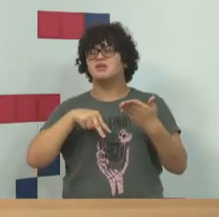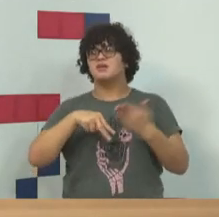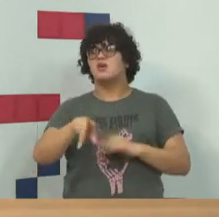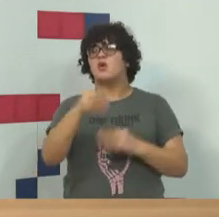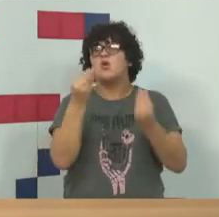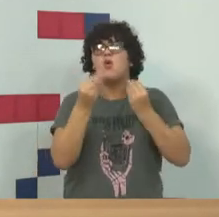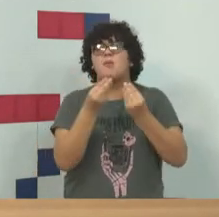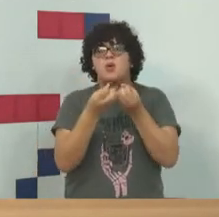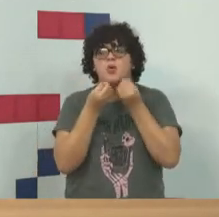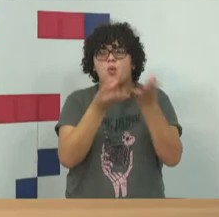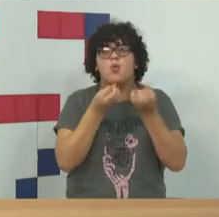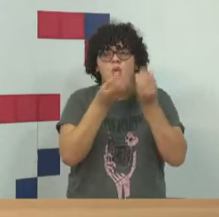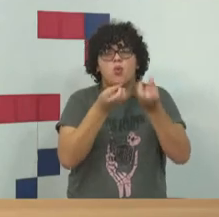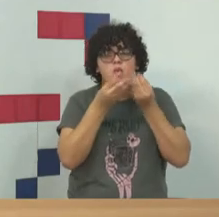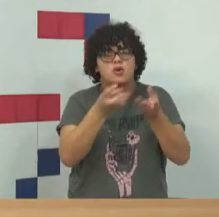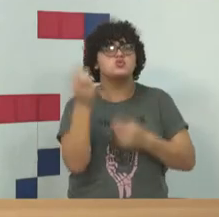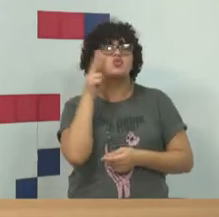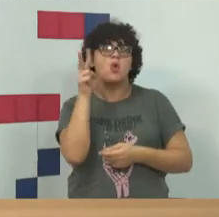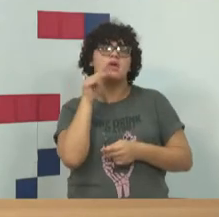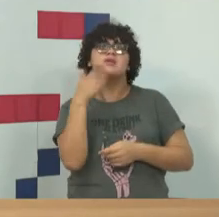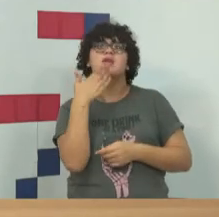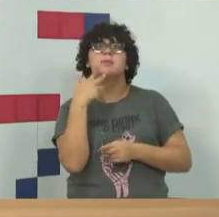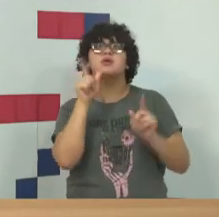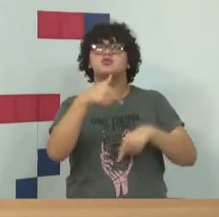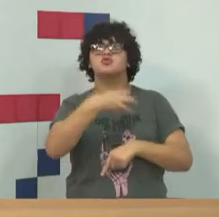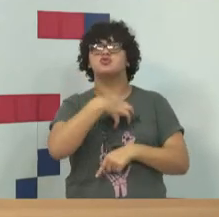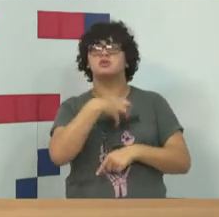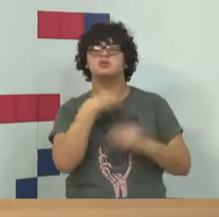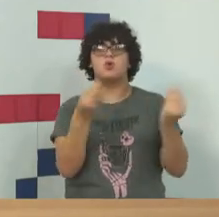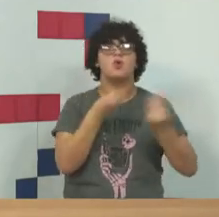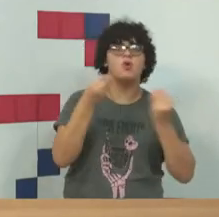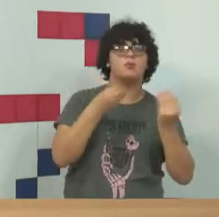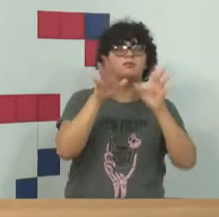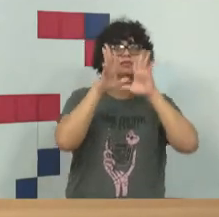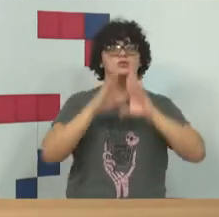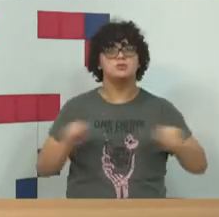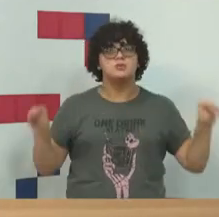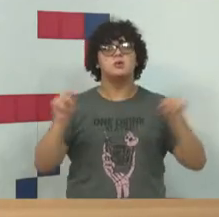conta uma história vai contar de uma forma parcial.